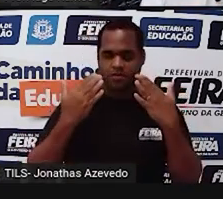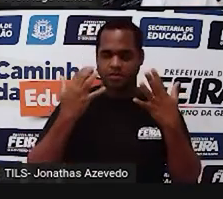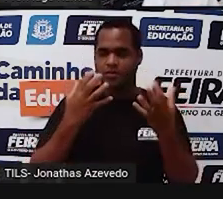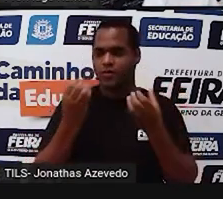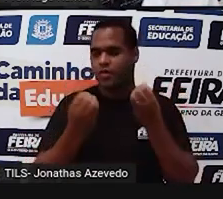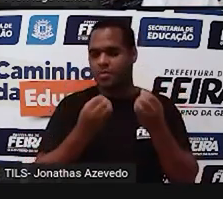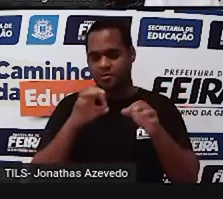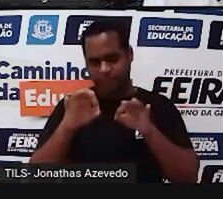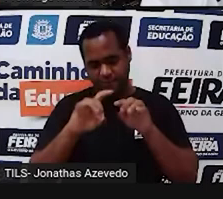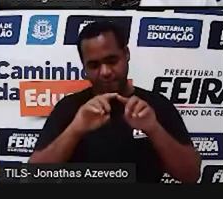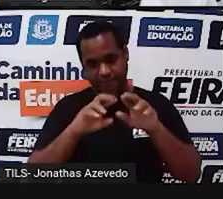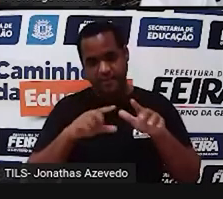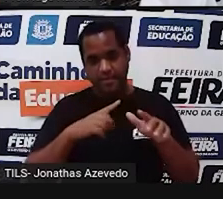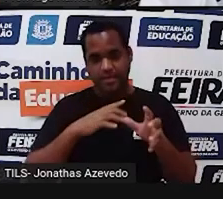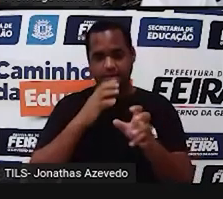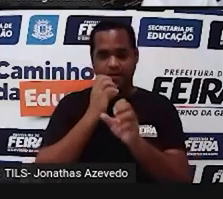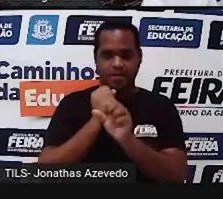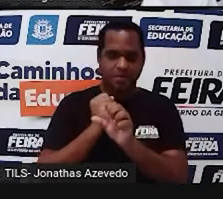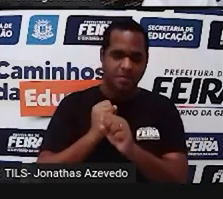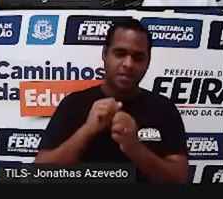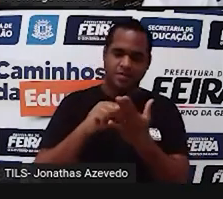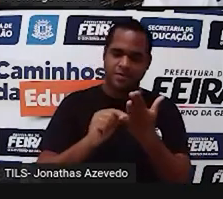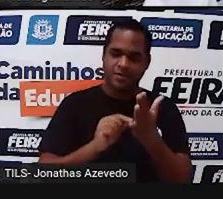passo ali do cálculo, tá bom?